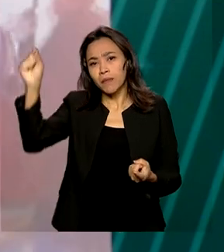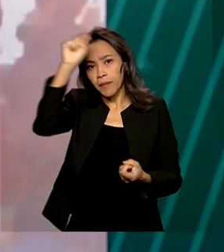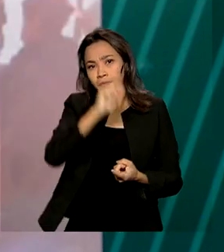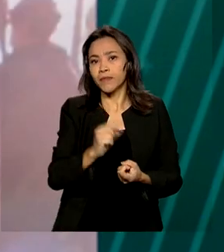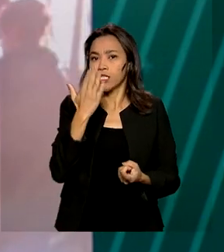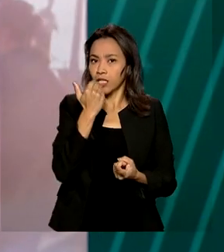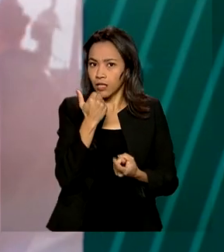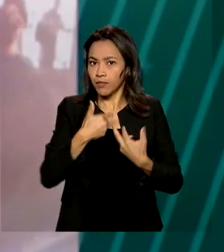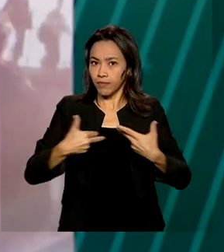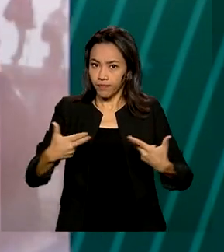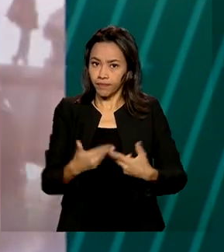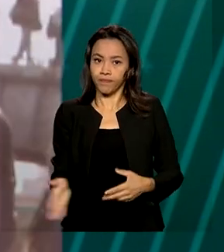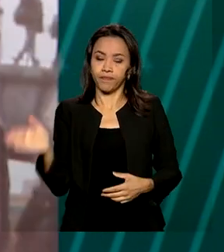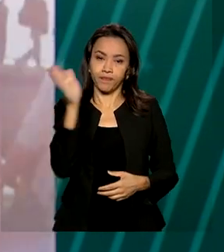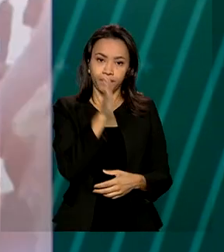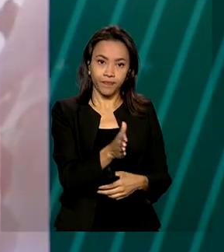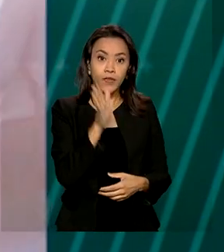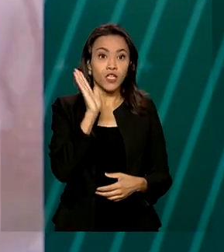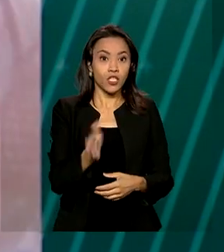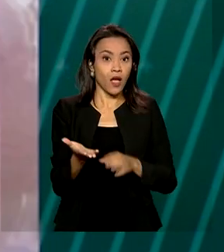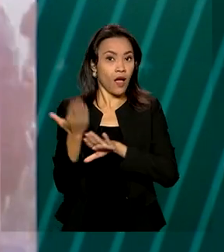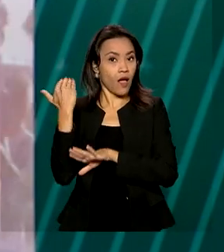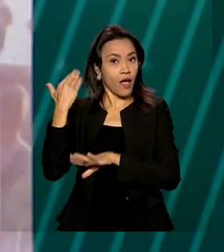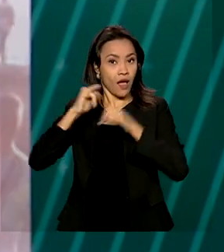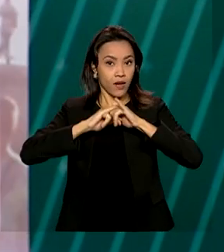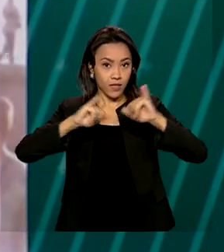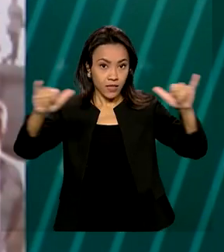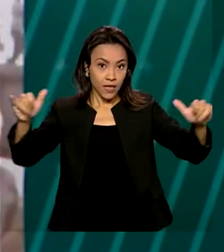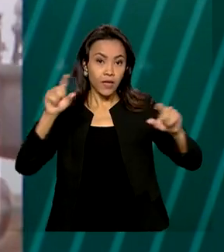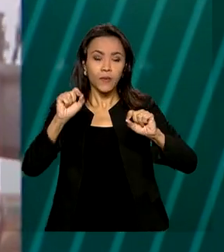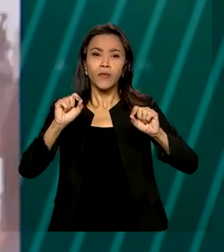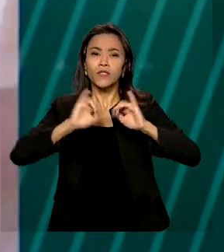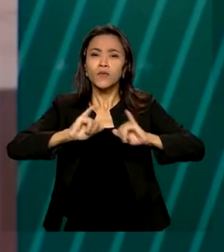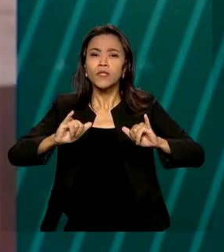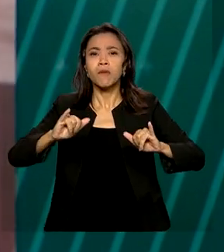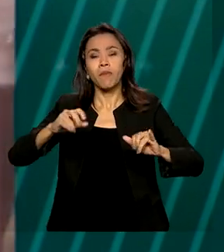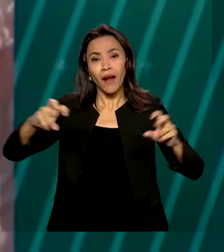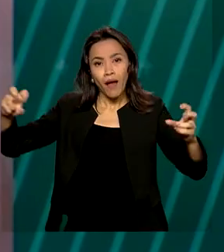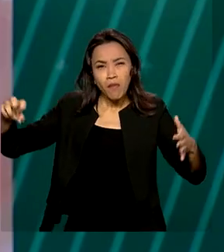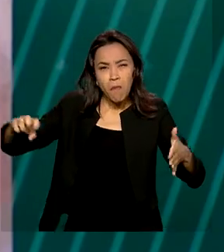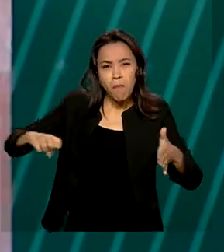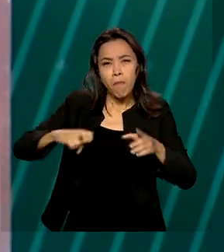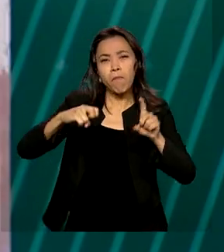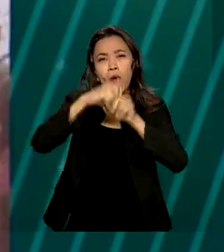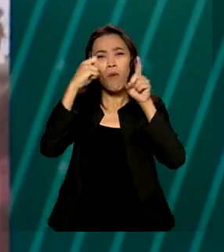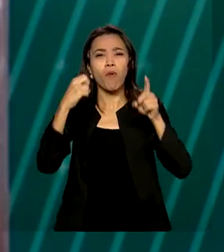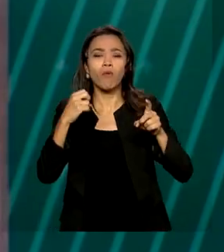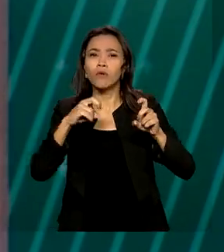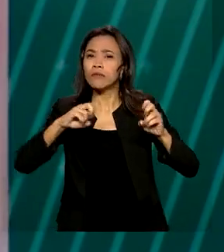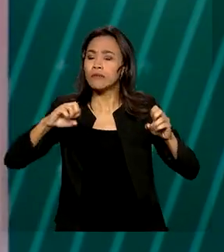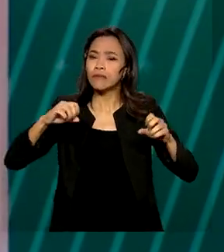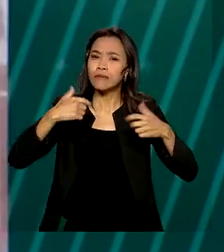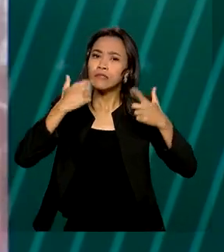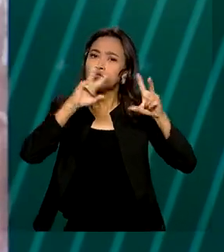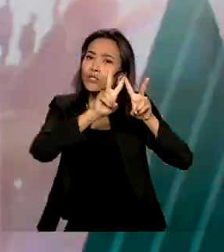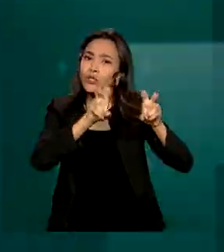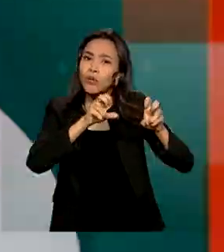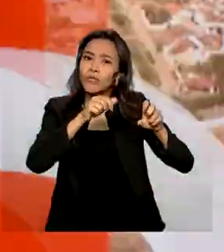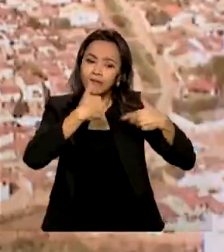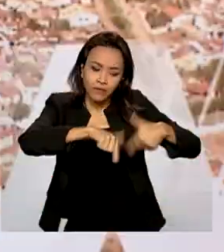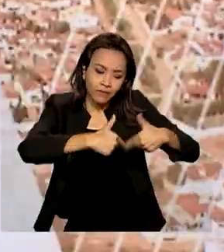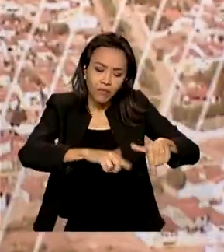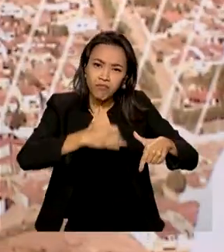Foi lançada a campanha de prevenção de acidentes do trabalho para reduzir mortes, incapacitações e doenças